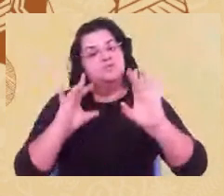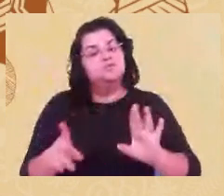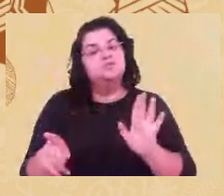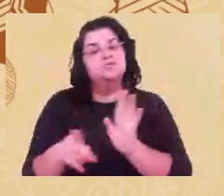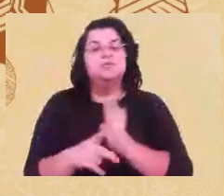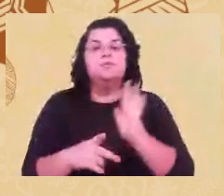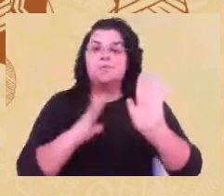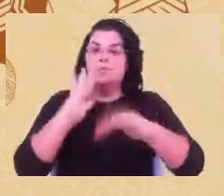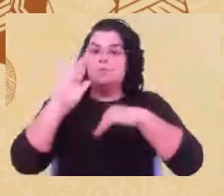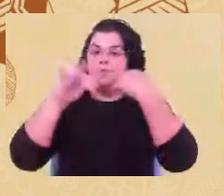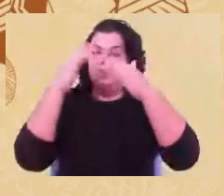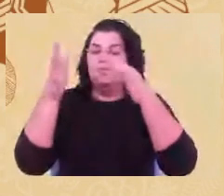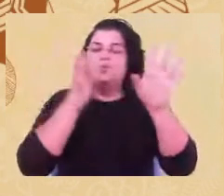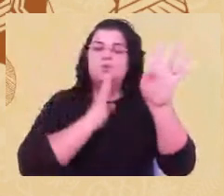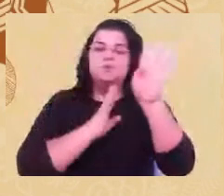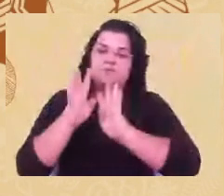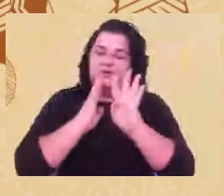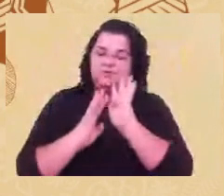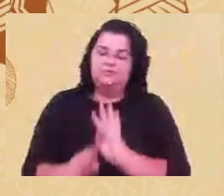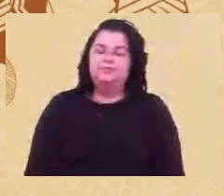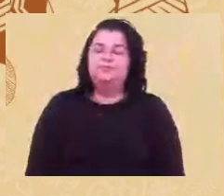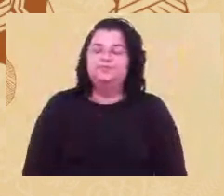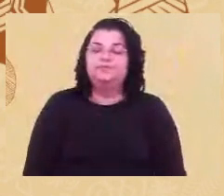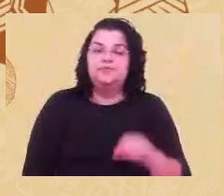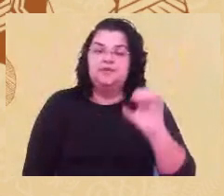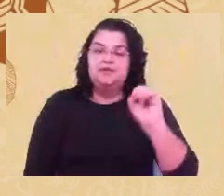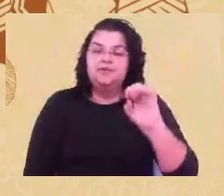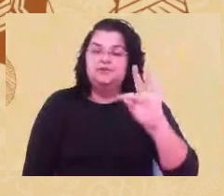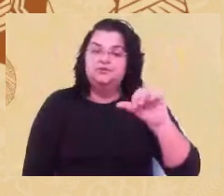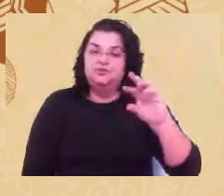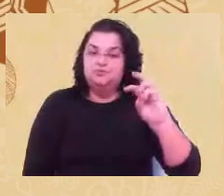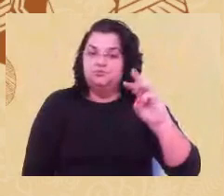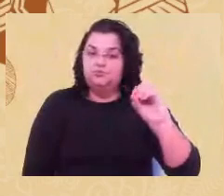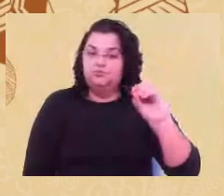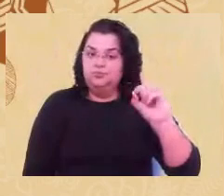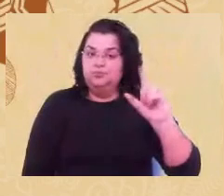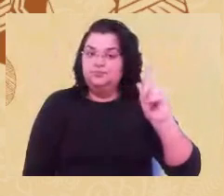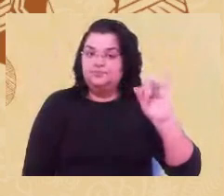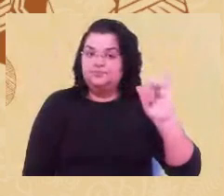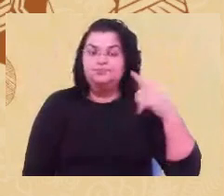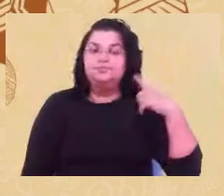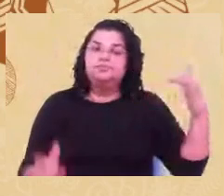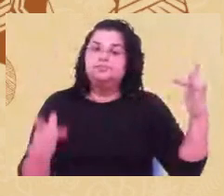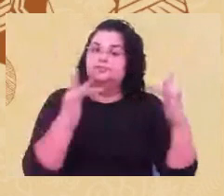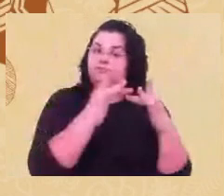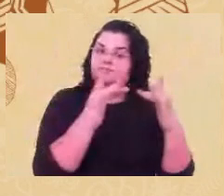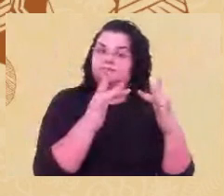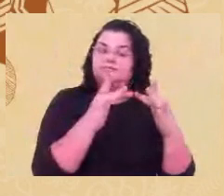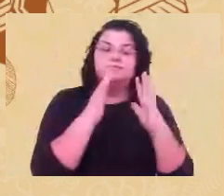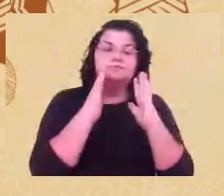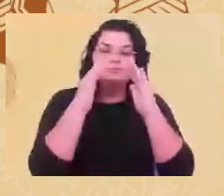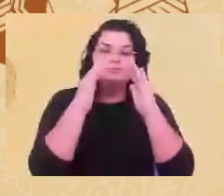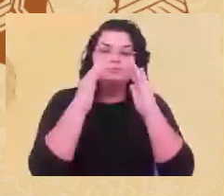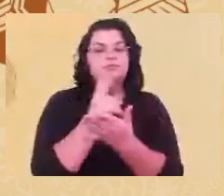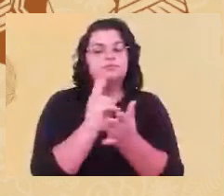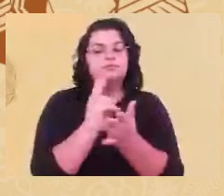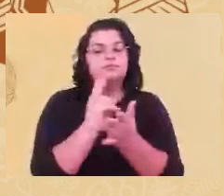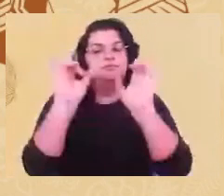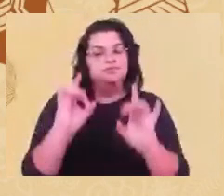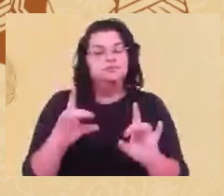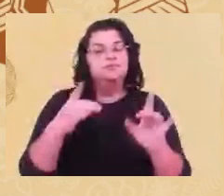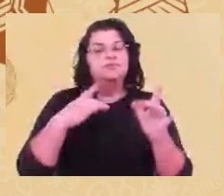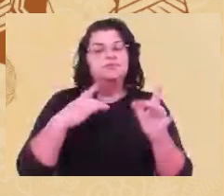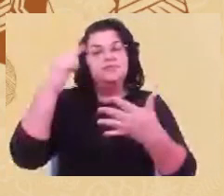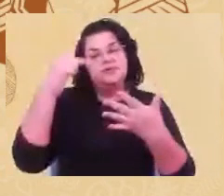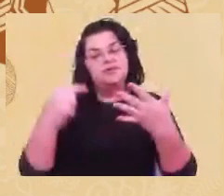Epistemologias que se relacionam com maneiras específicas de aplicar esses conhecimentos com fins